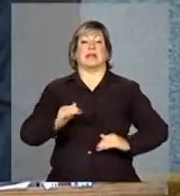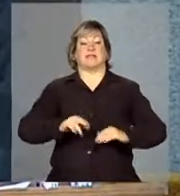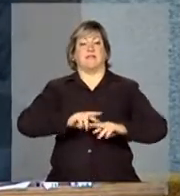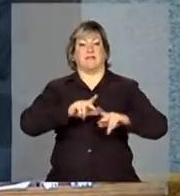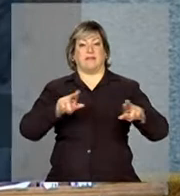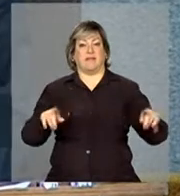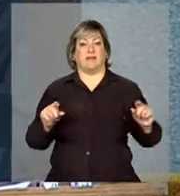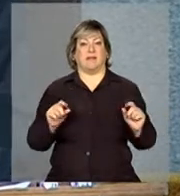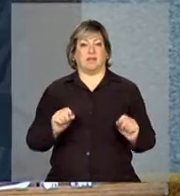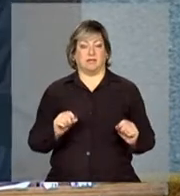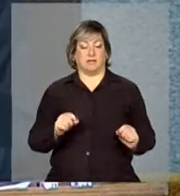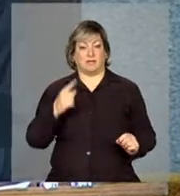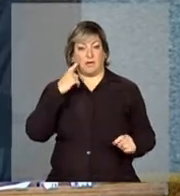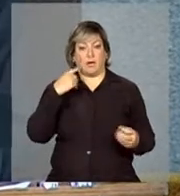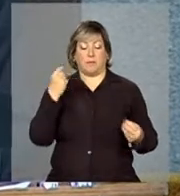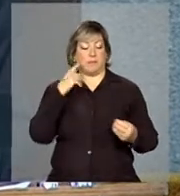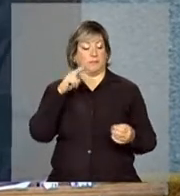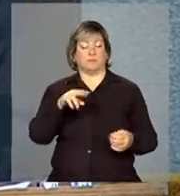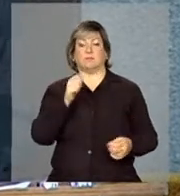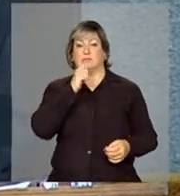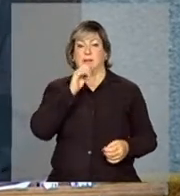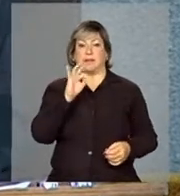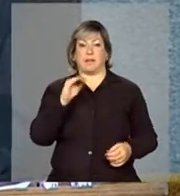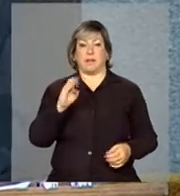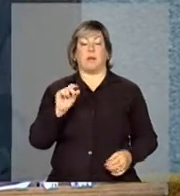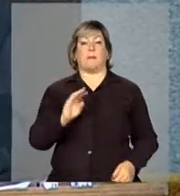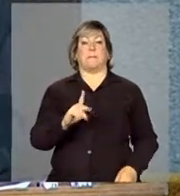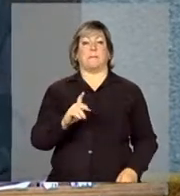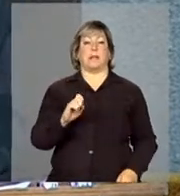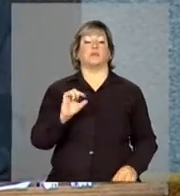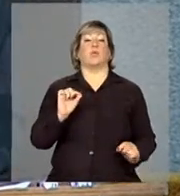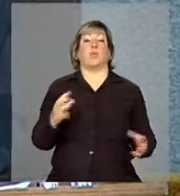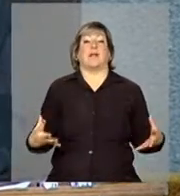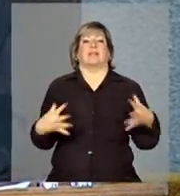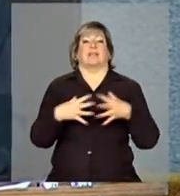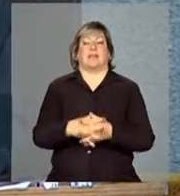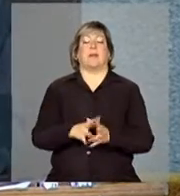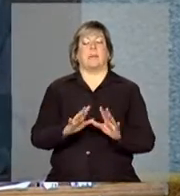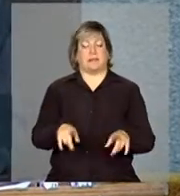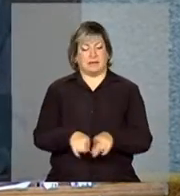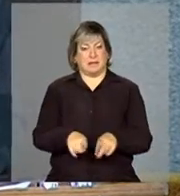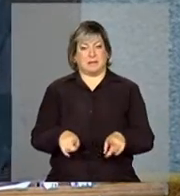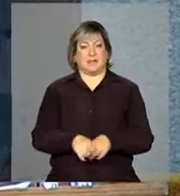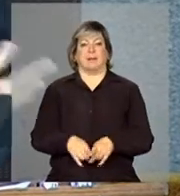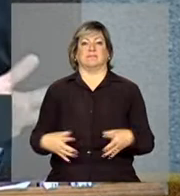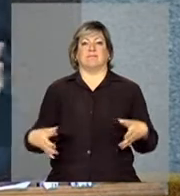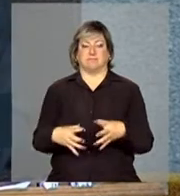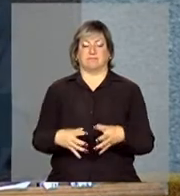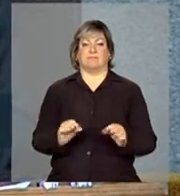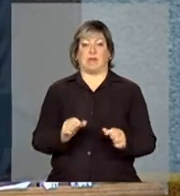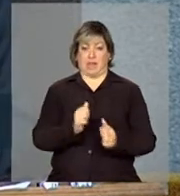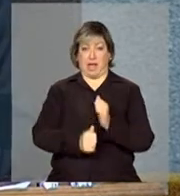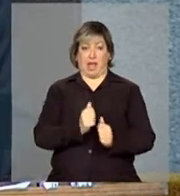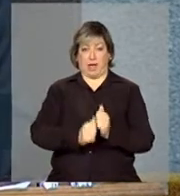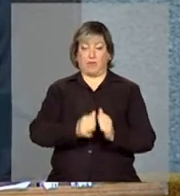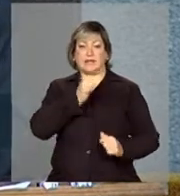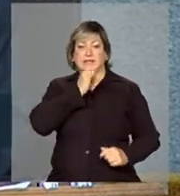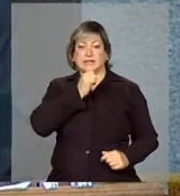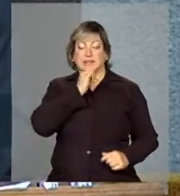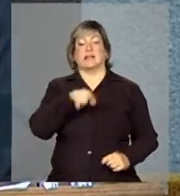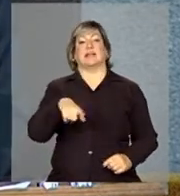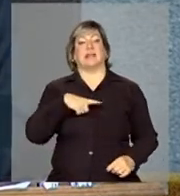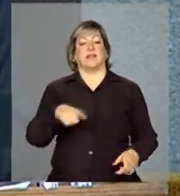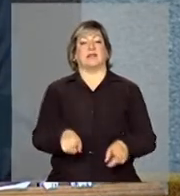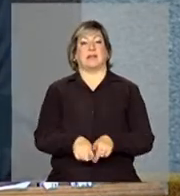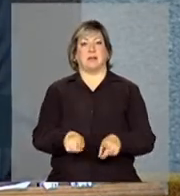de um peso, que não aparece aqui na tabela, mas que também conta, que é importante. Por exemplo, o arroz teve